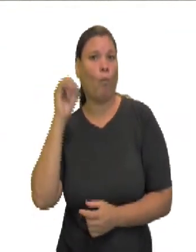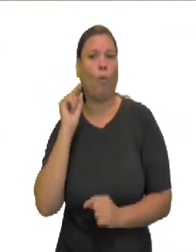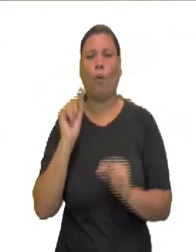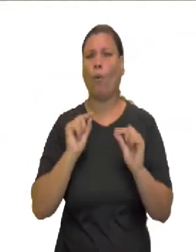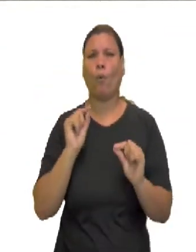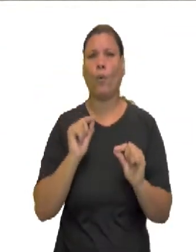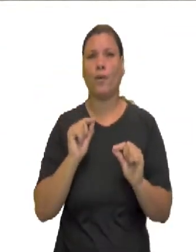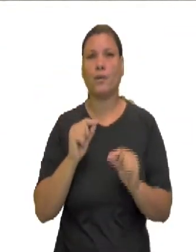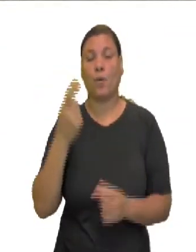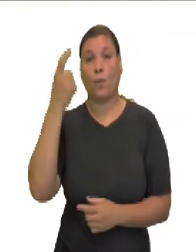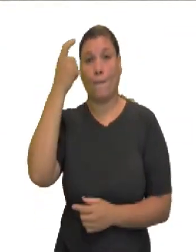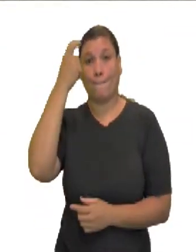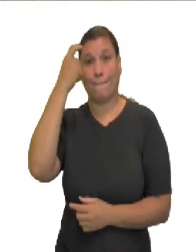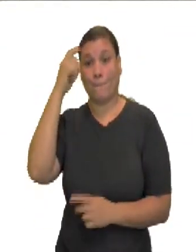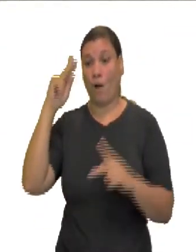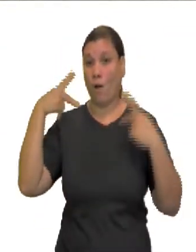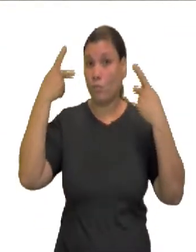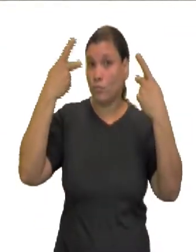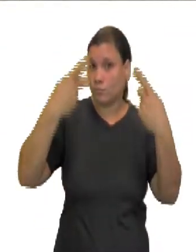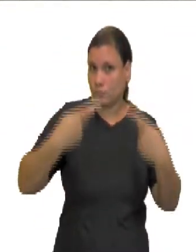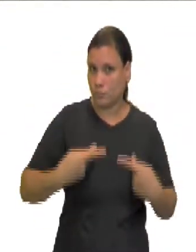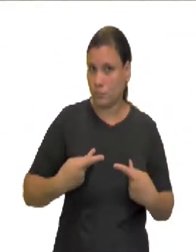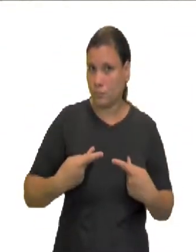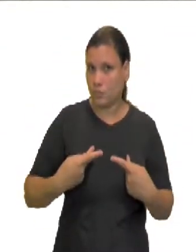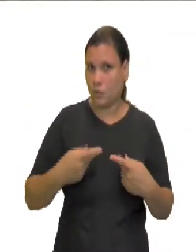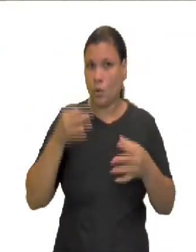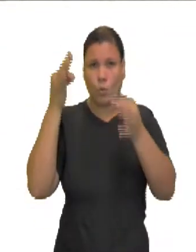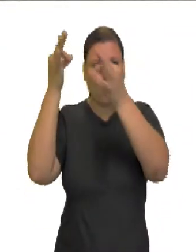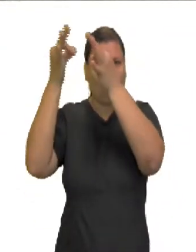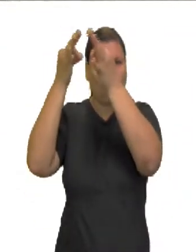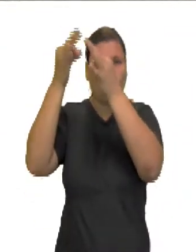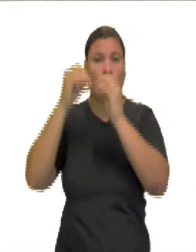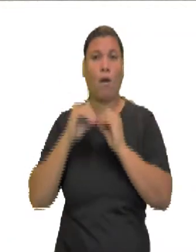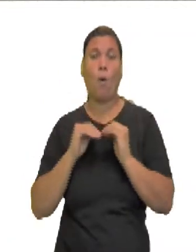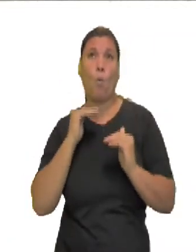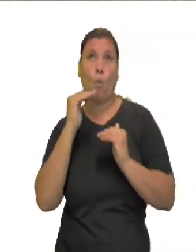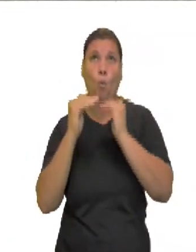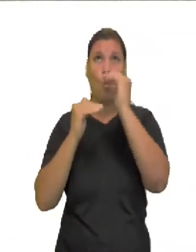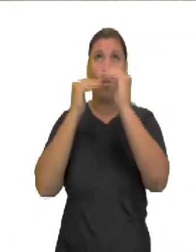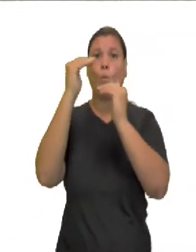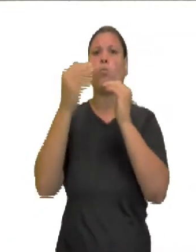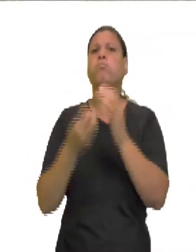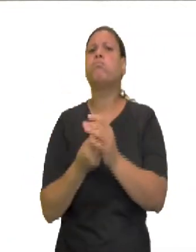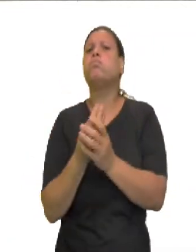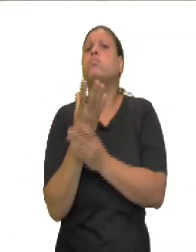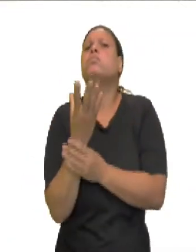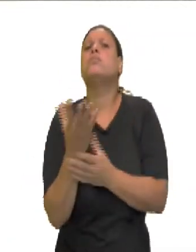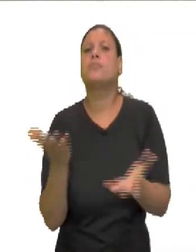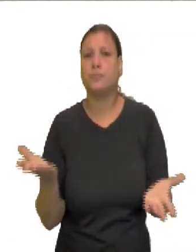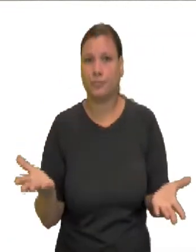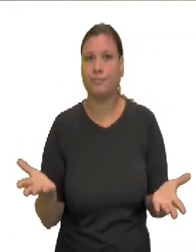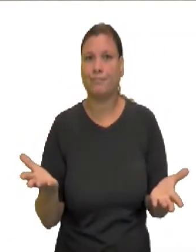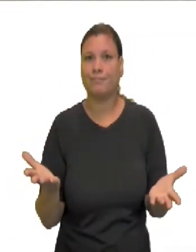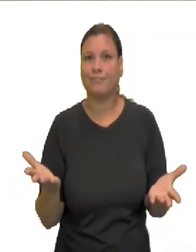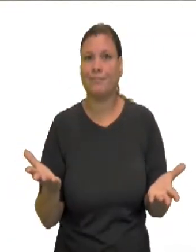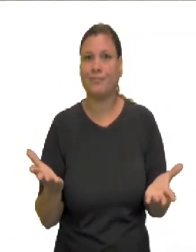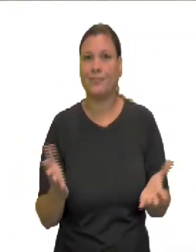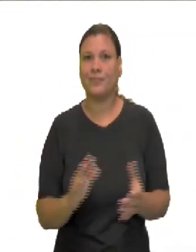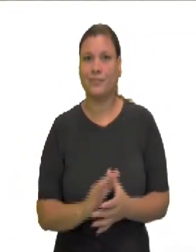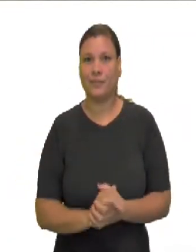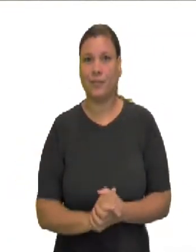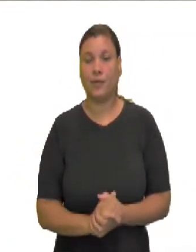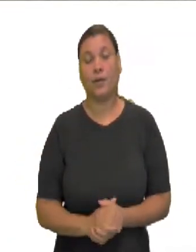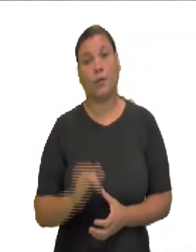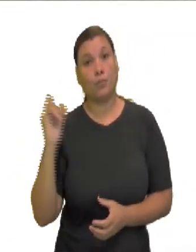pensamento humano e o seu processo de construção. Então, o que importa é a trajetória do